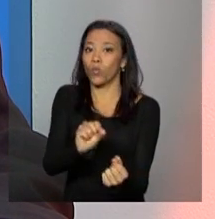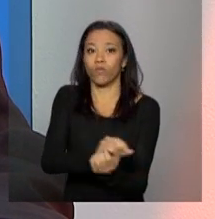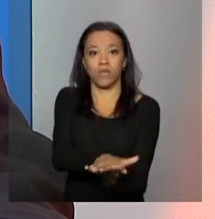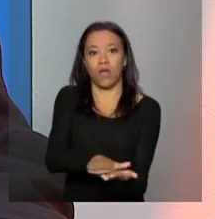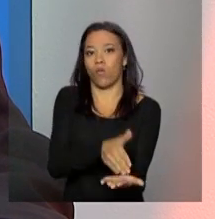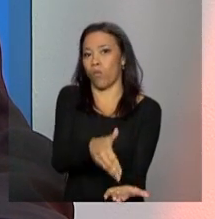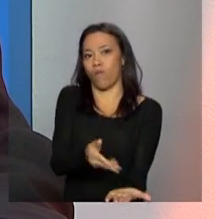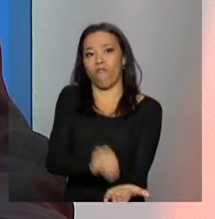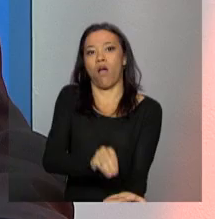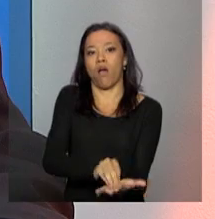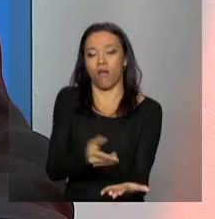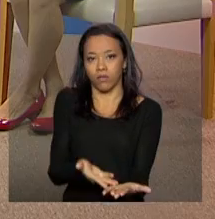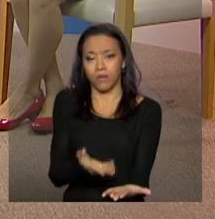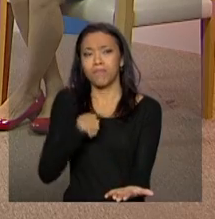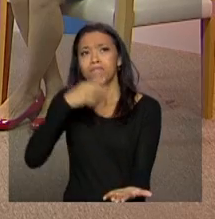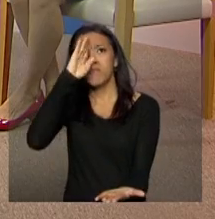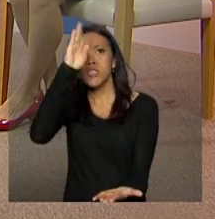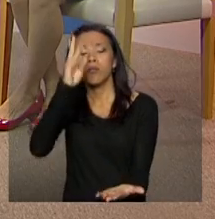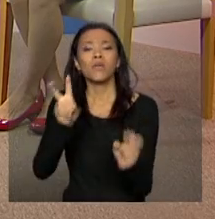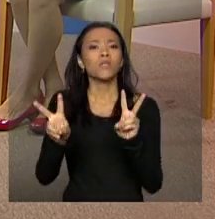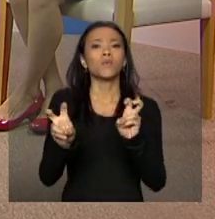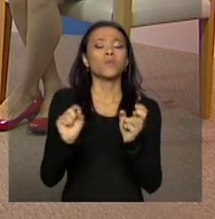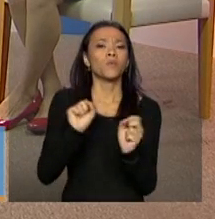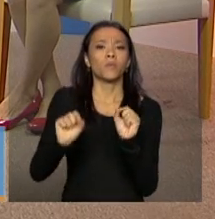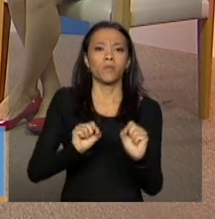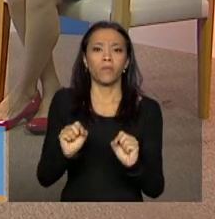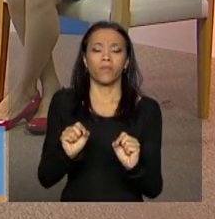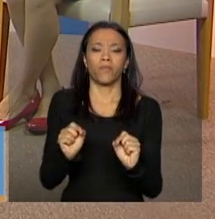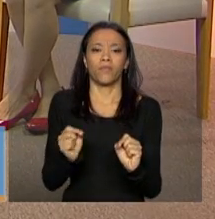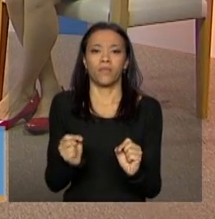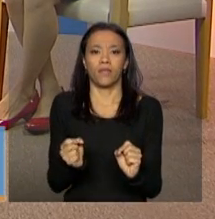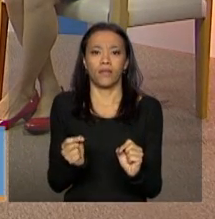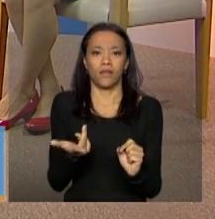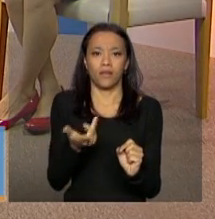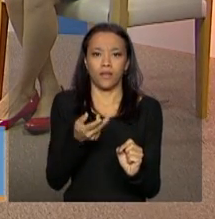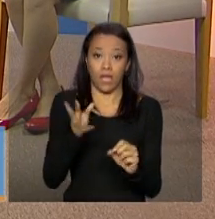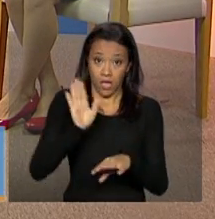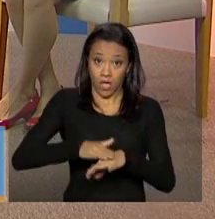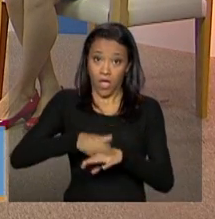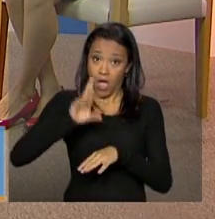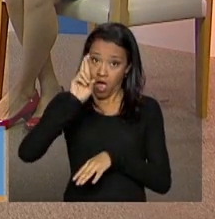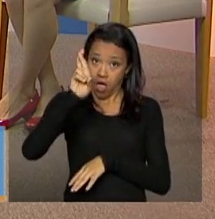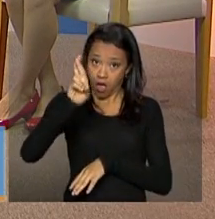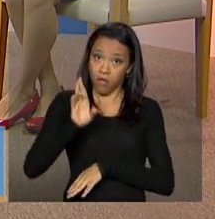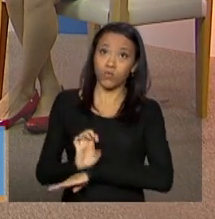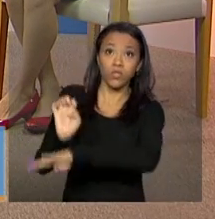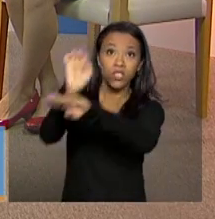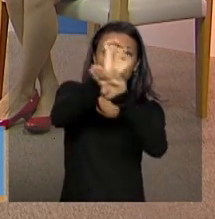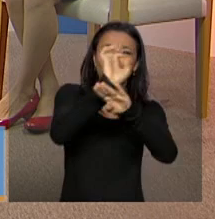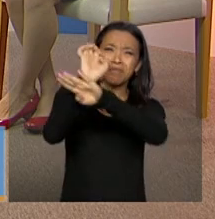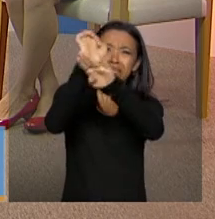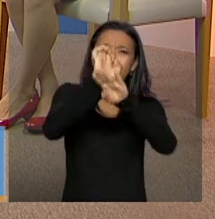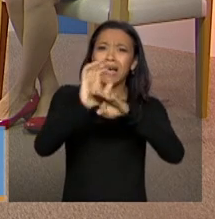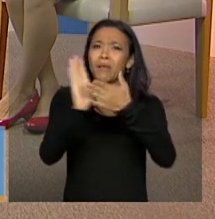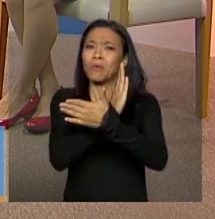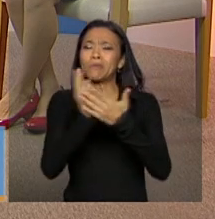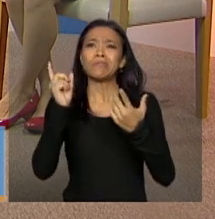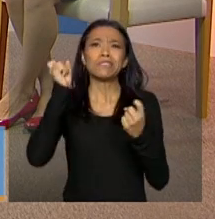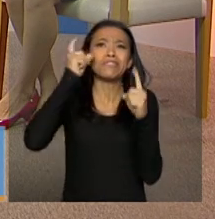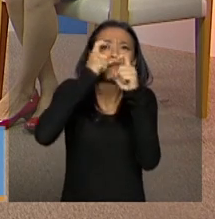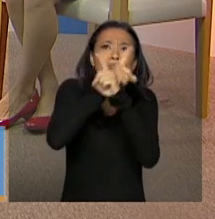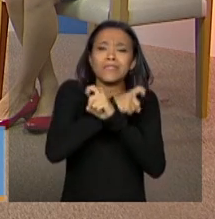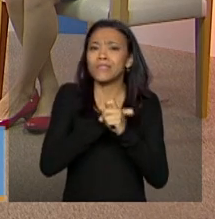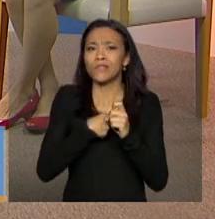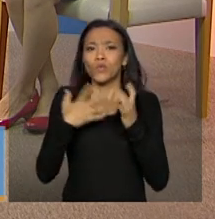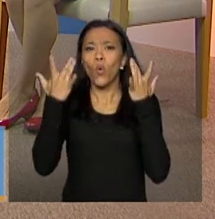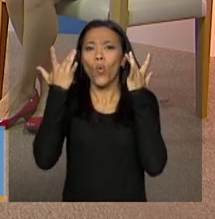Principalmente aquelas que estão no âmbito dos estados. Os estados têm encontrado um pouco mais de dificuldade de cumprir